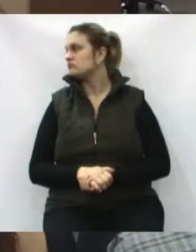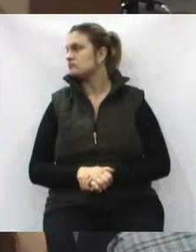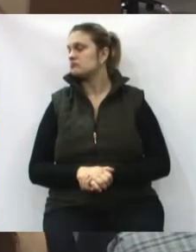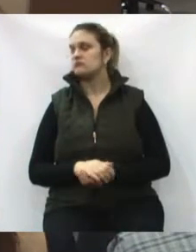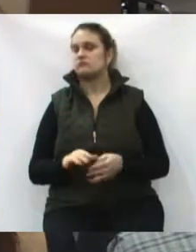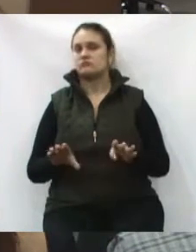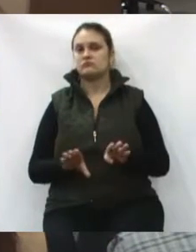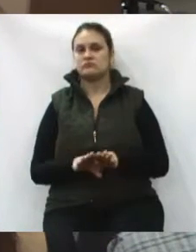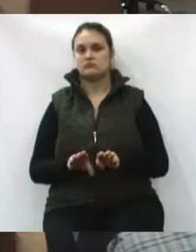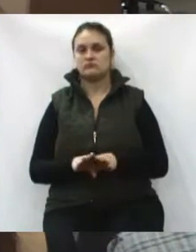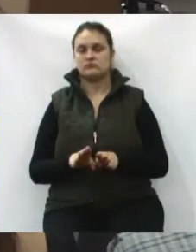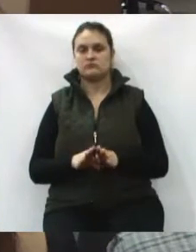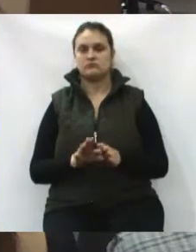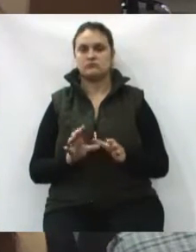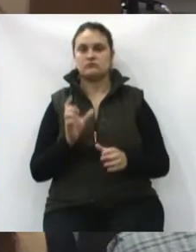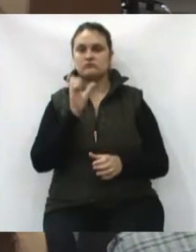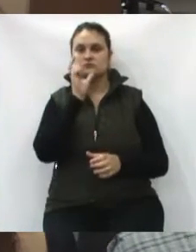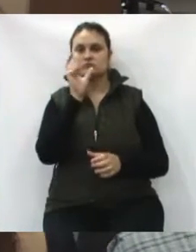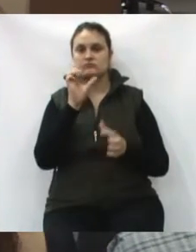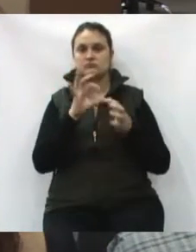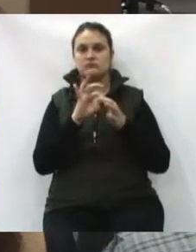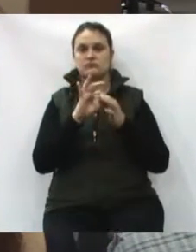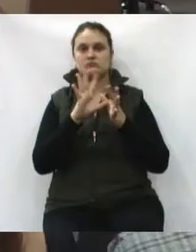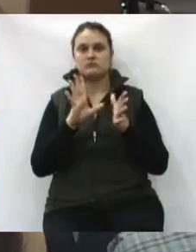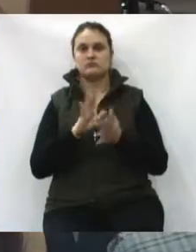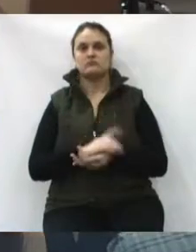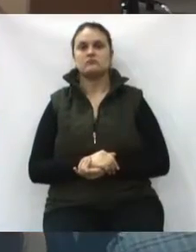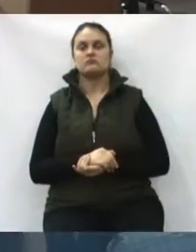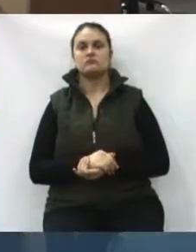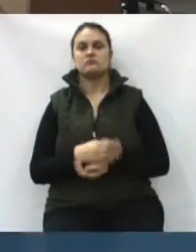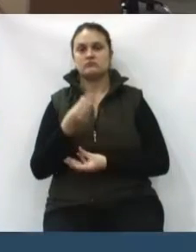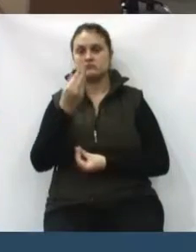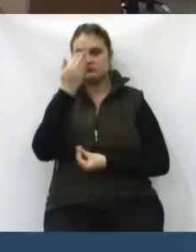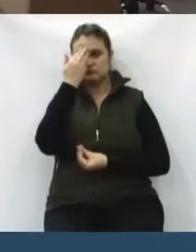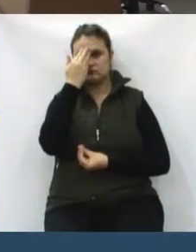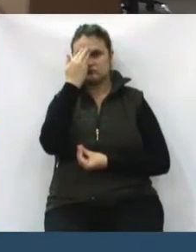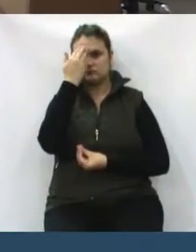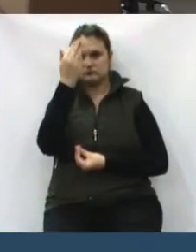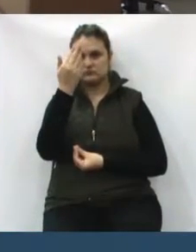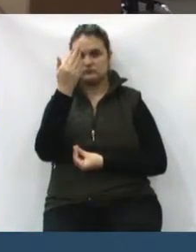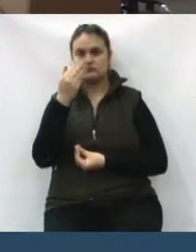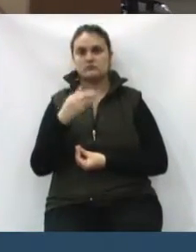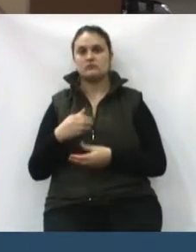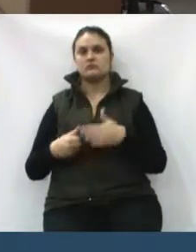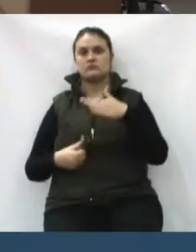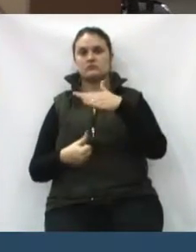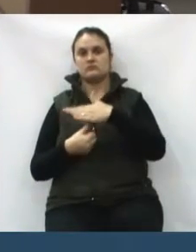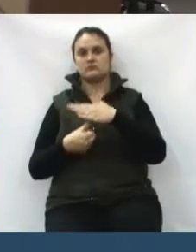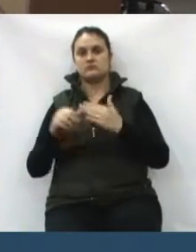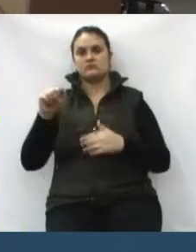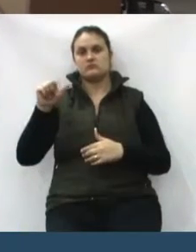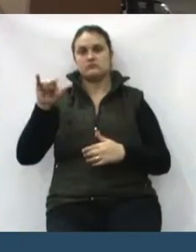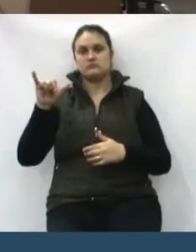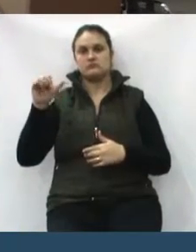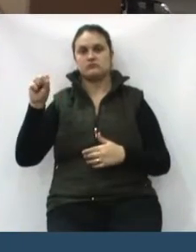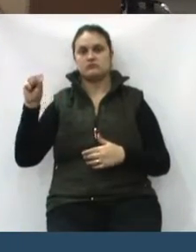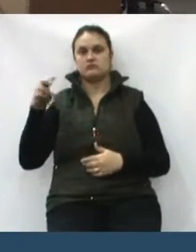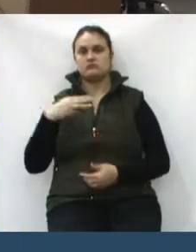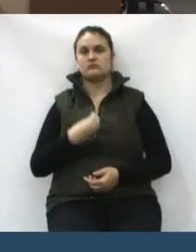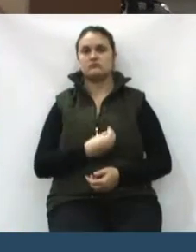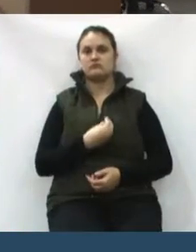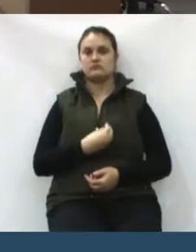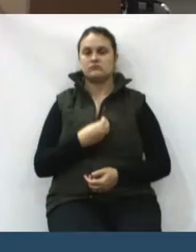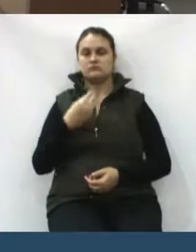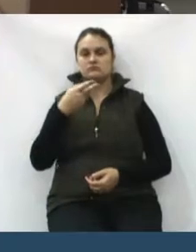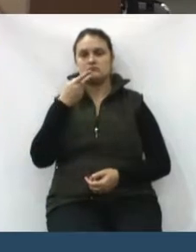Também agora na palavra livre, agradecer ao reitor Alisson pela presença,